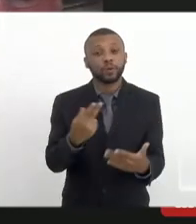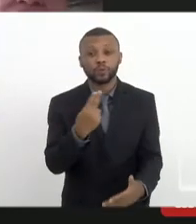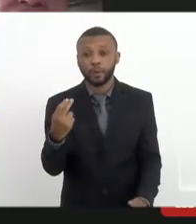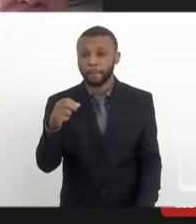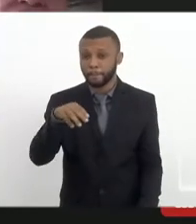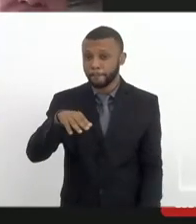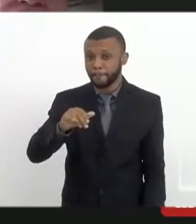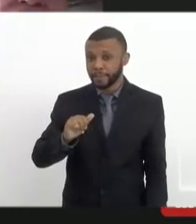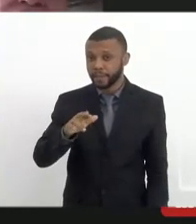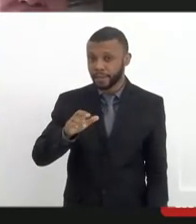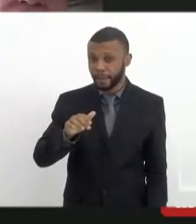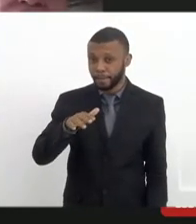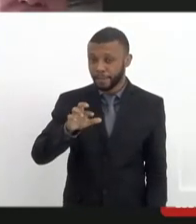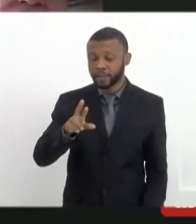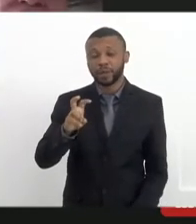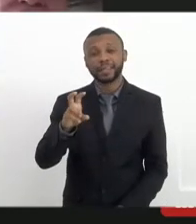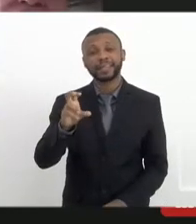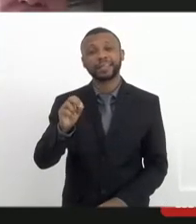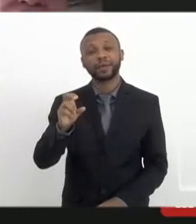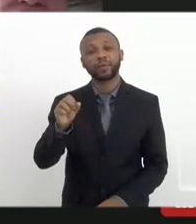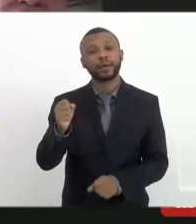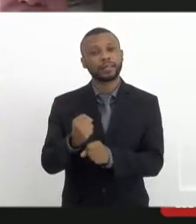há 50 anos